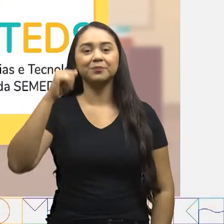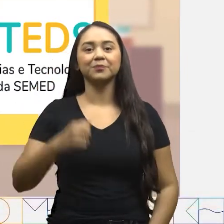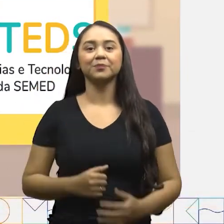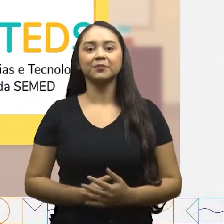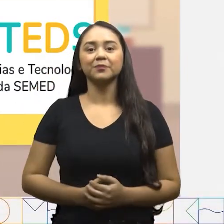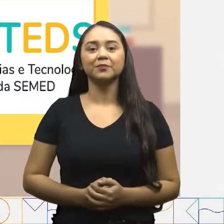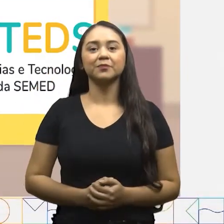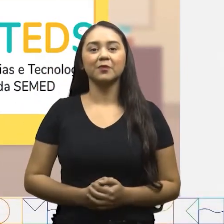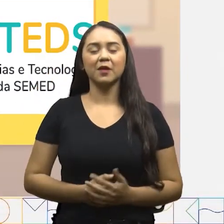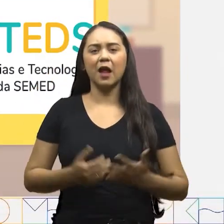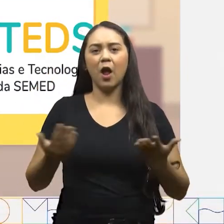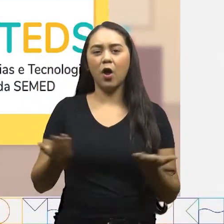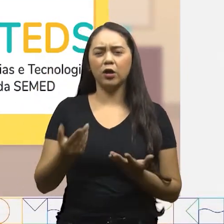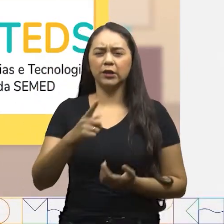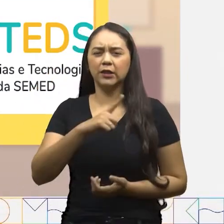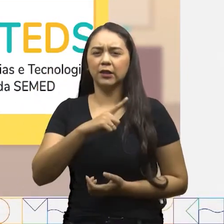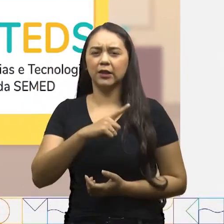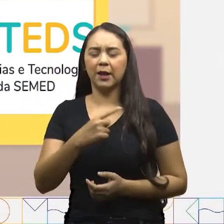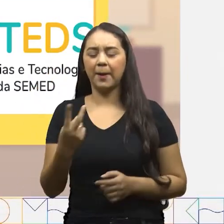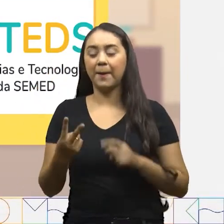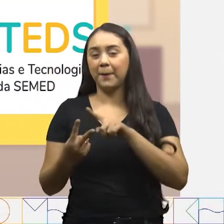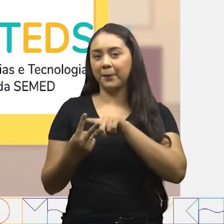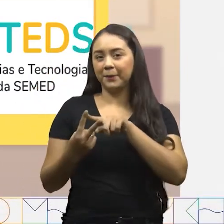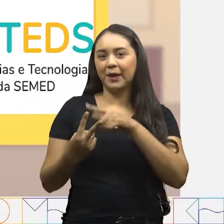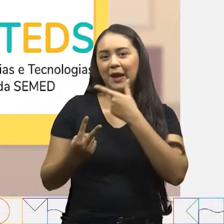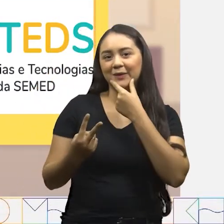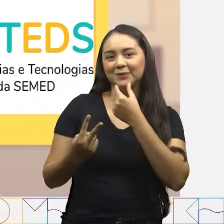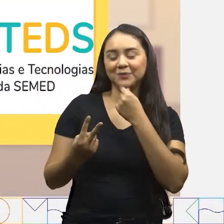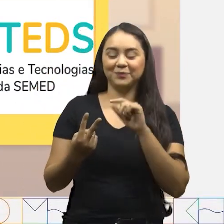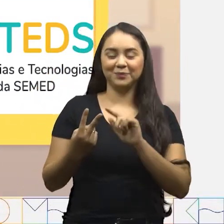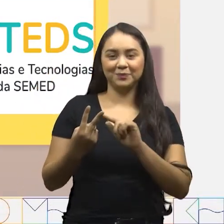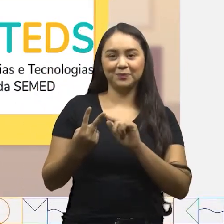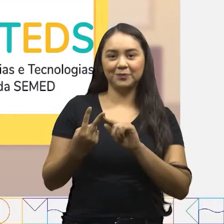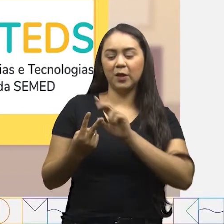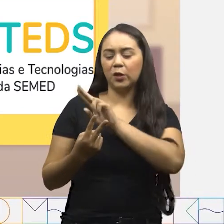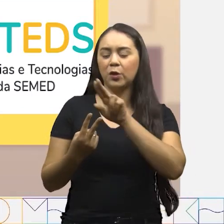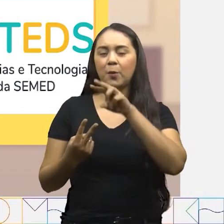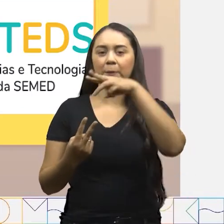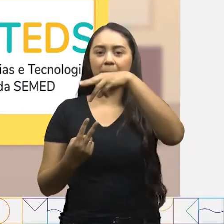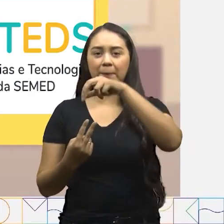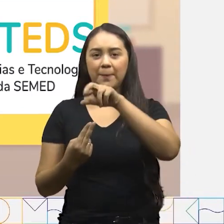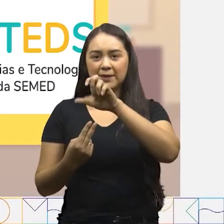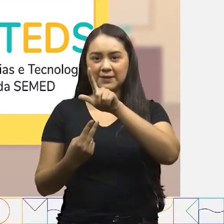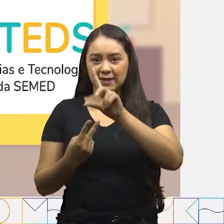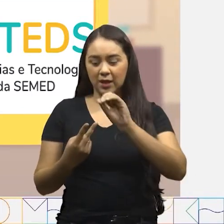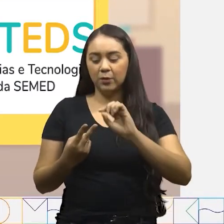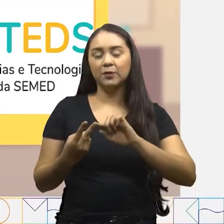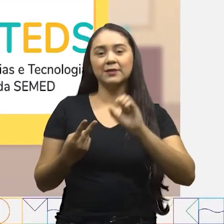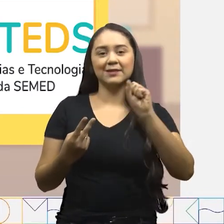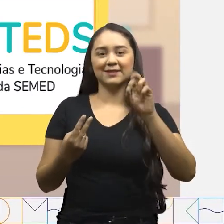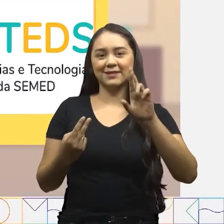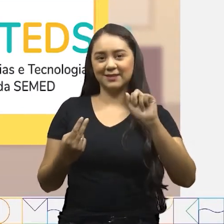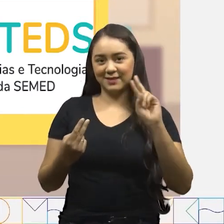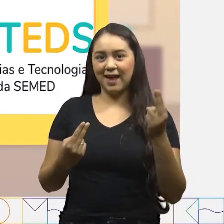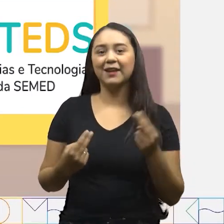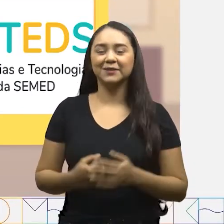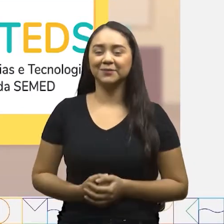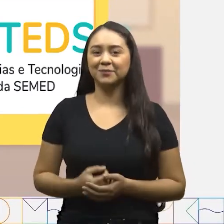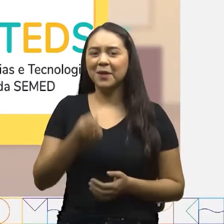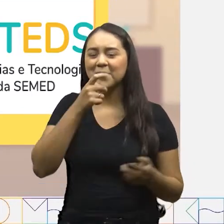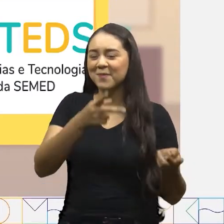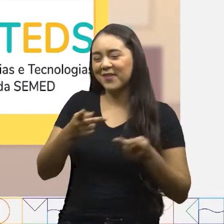Bocentedes, com a adorável presença do João Marcelo e da Sara. Sejam bem-vindos, meus queridos!